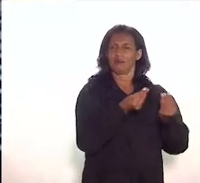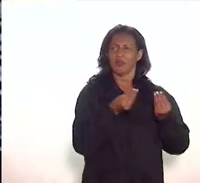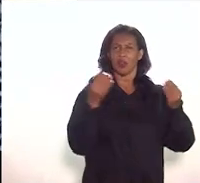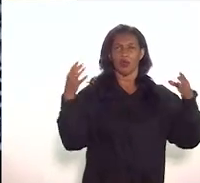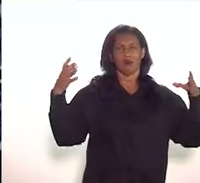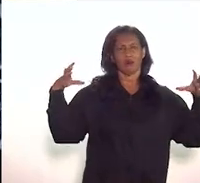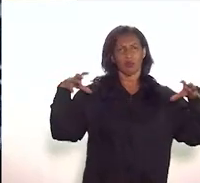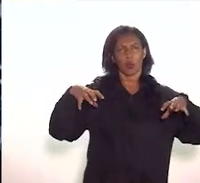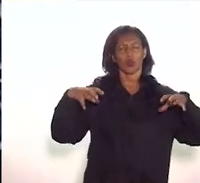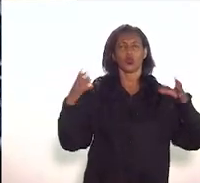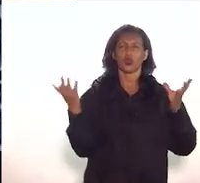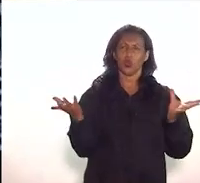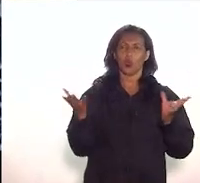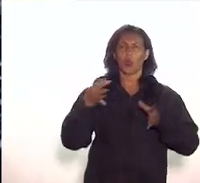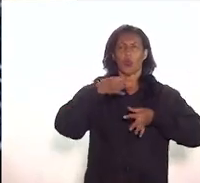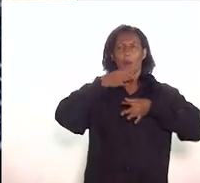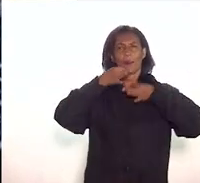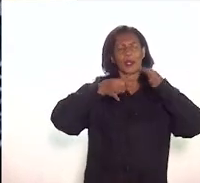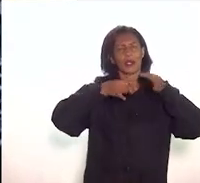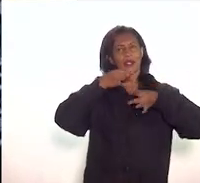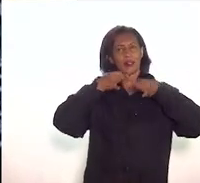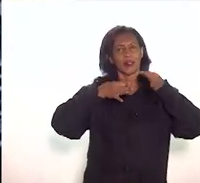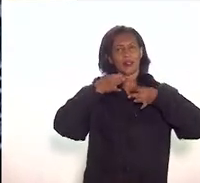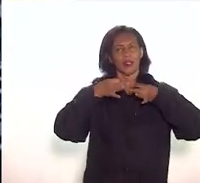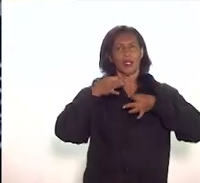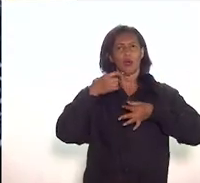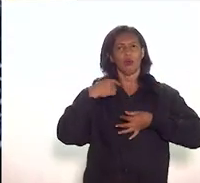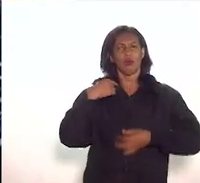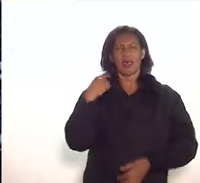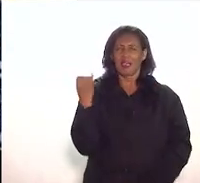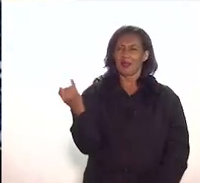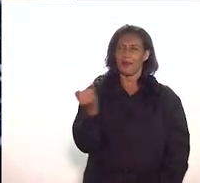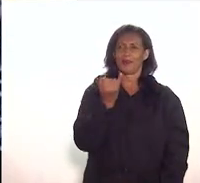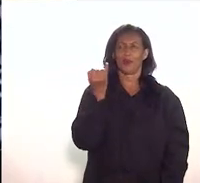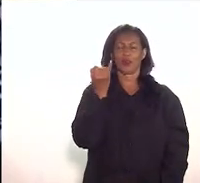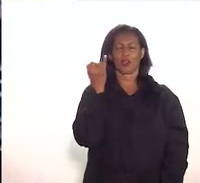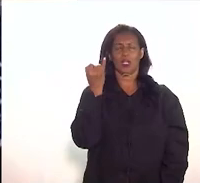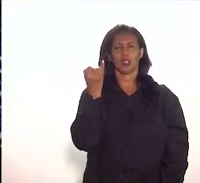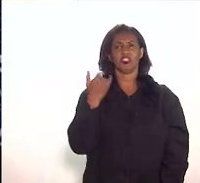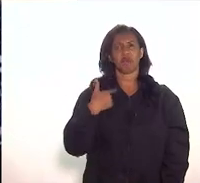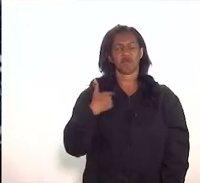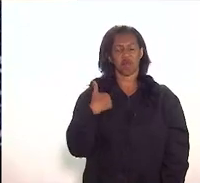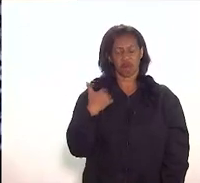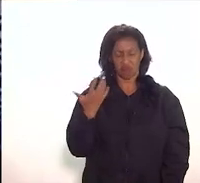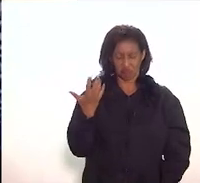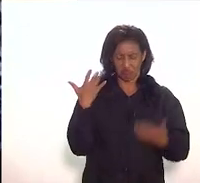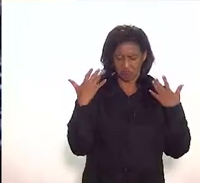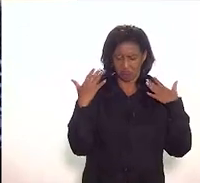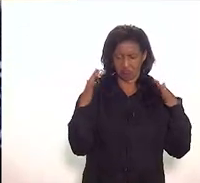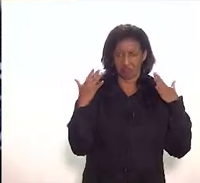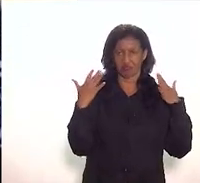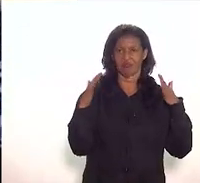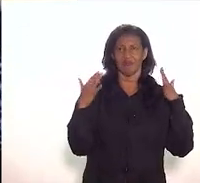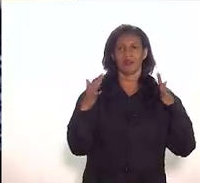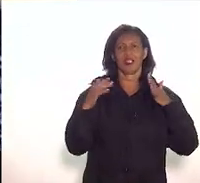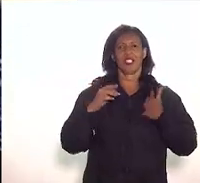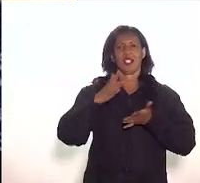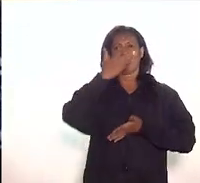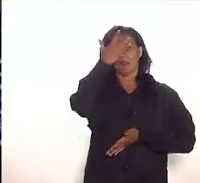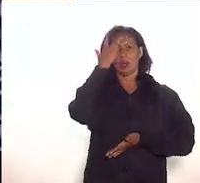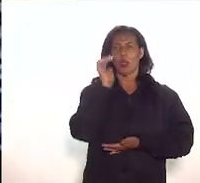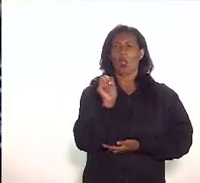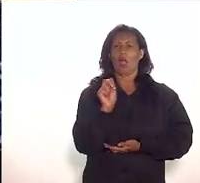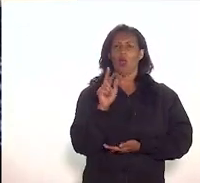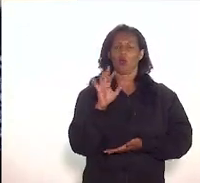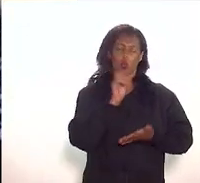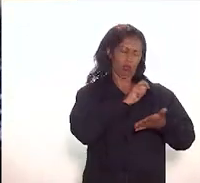acho e a minha opinião é a seguinte é fundamental sim eu parabenizo o autor da iniciativa pela